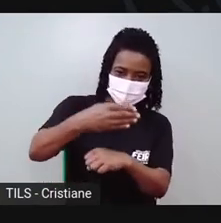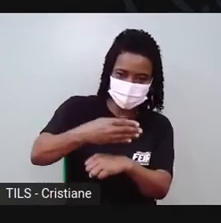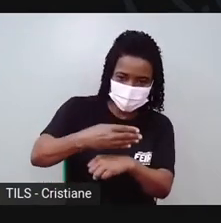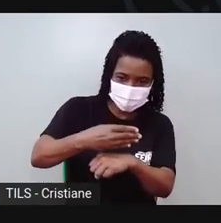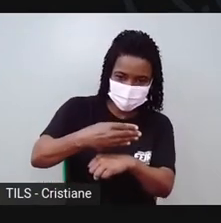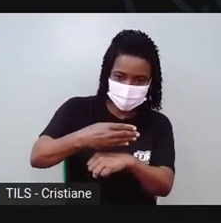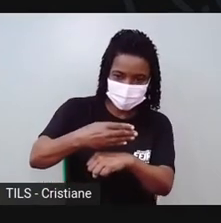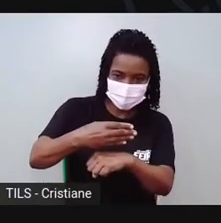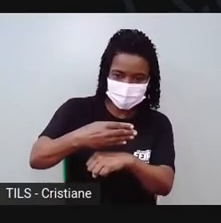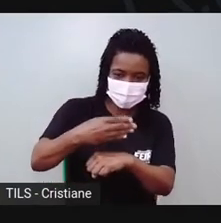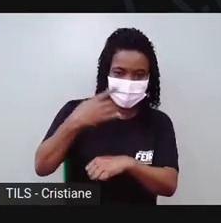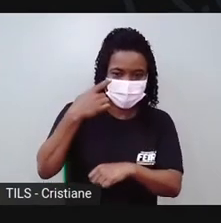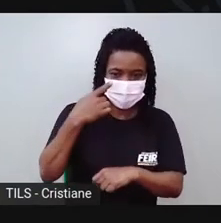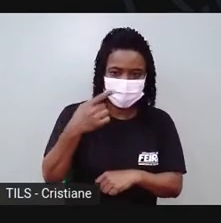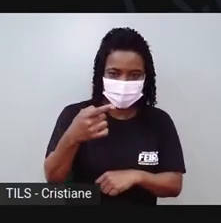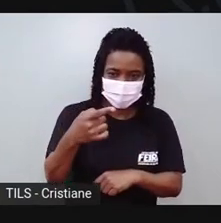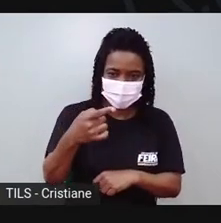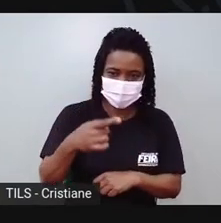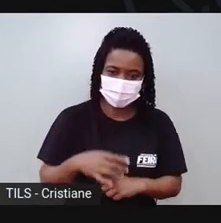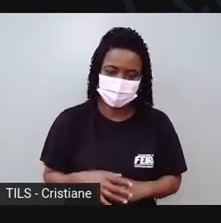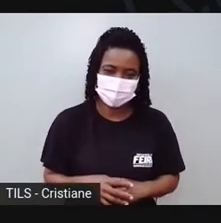Assim, ó. Tá vendo?